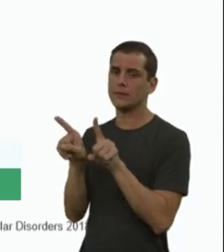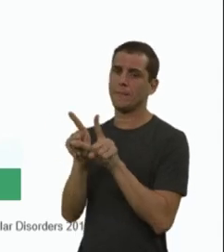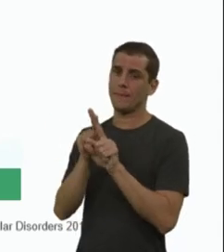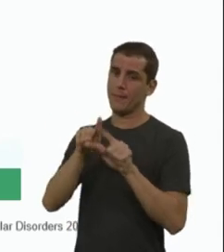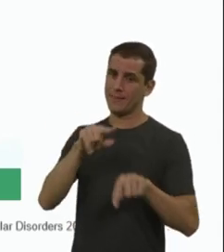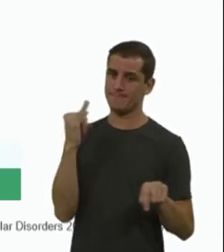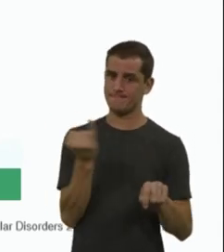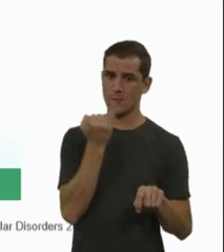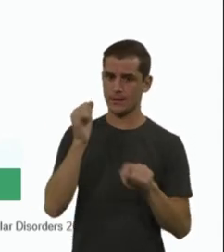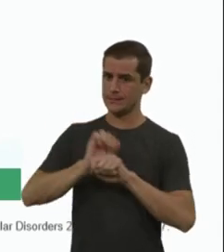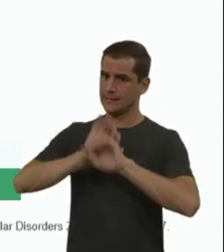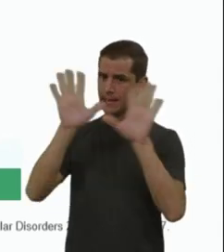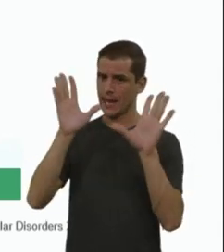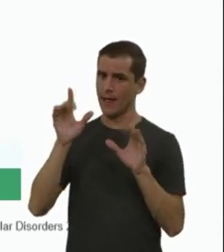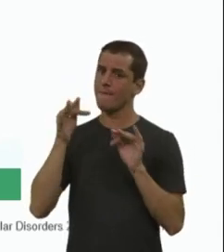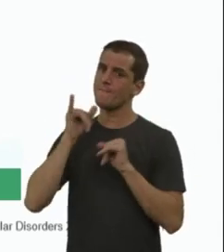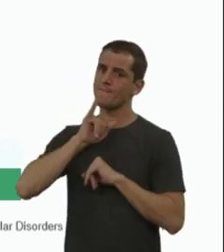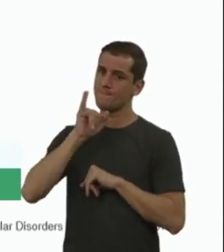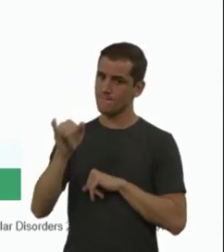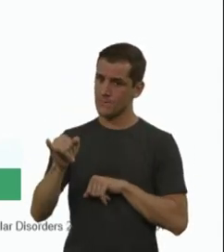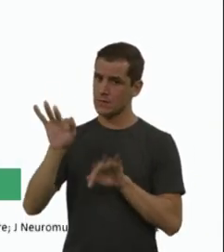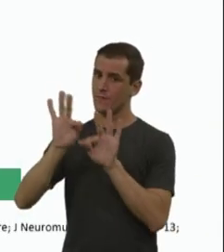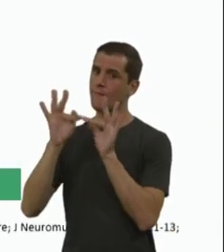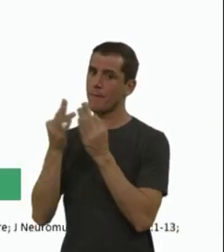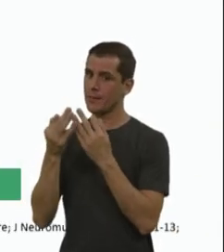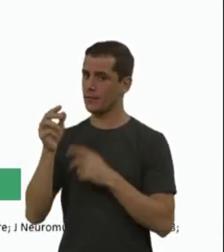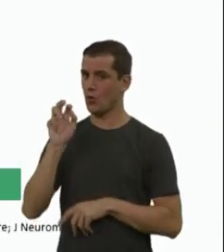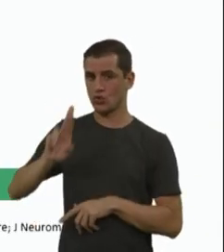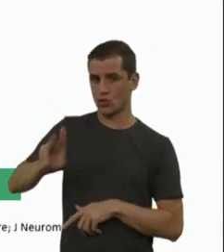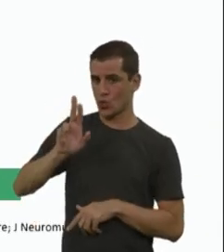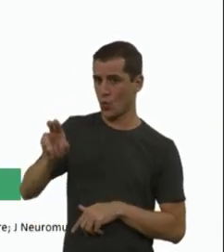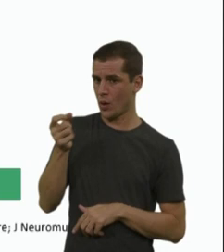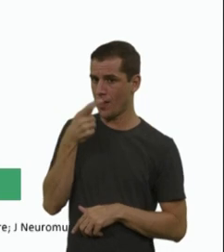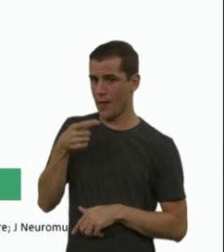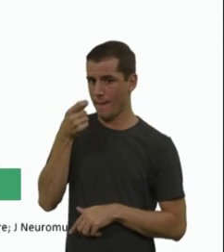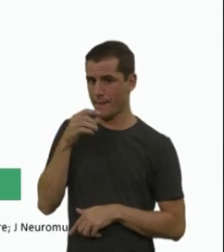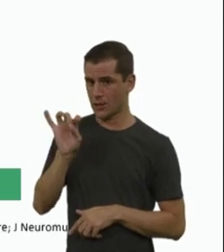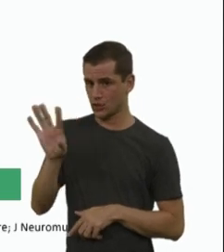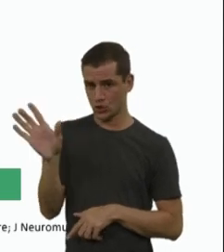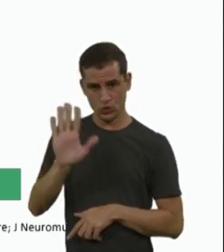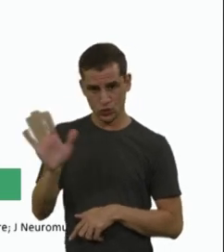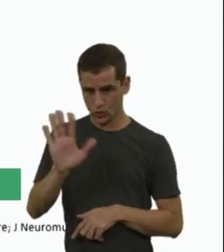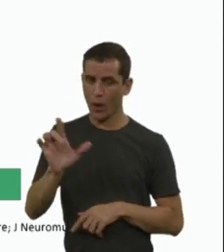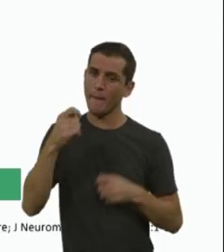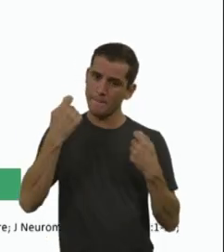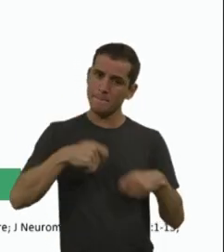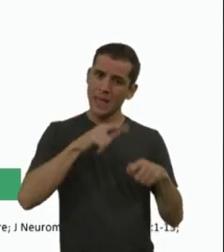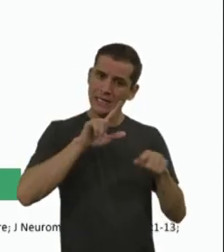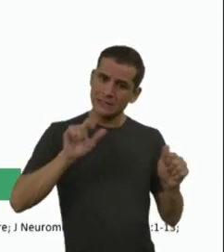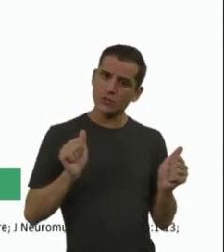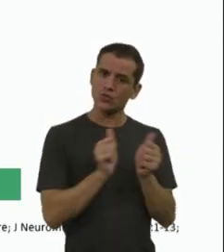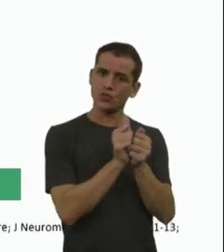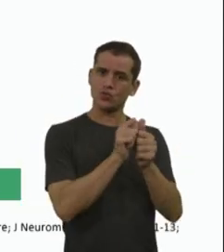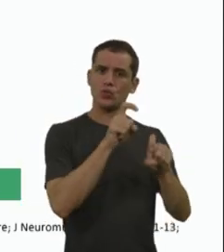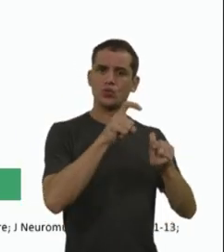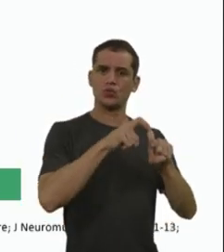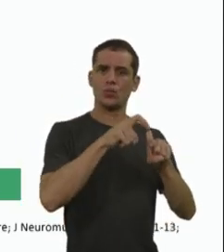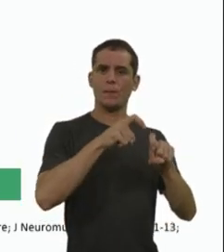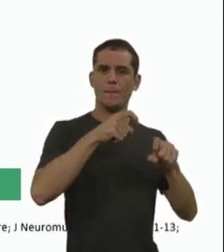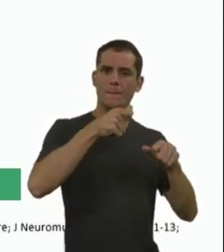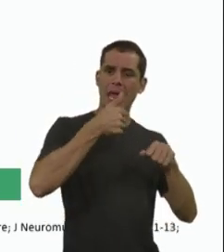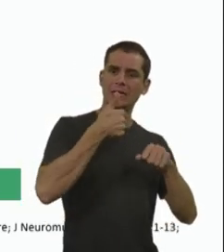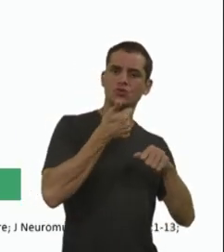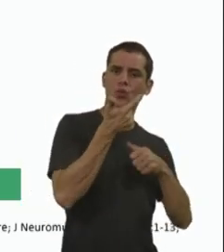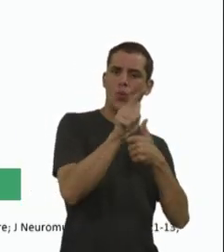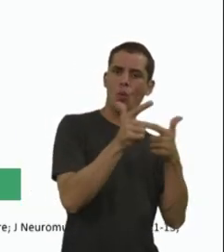deixar isso bem claro pra família. Então, se a gente pensar na patogênese, na doença, então,